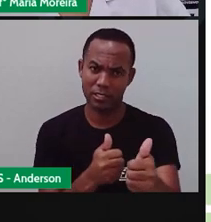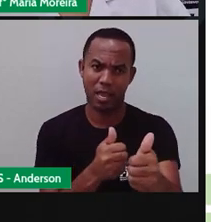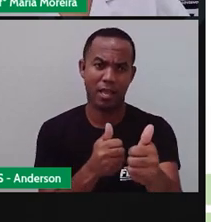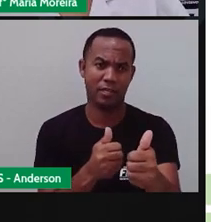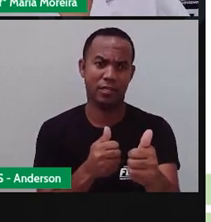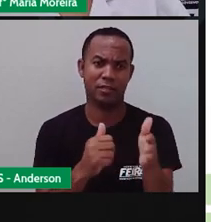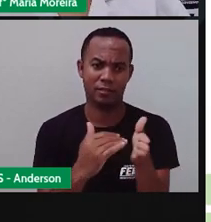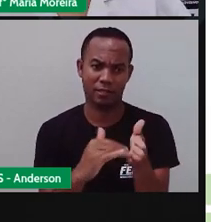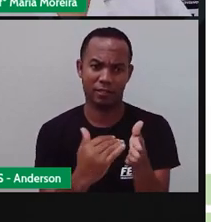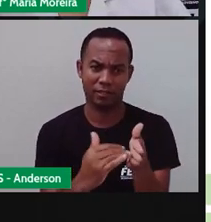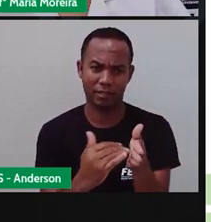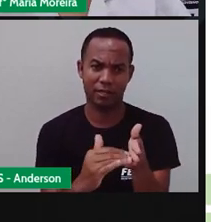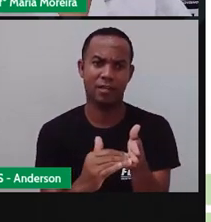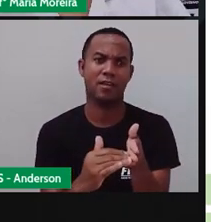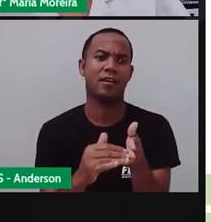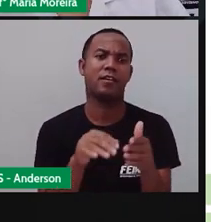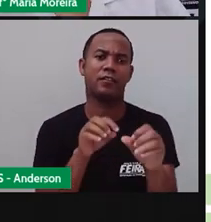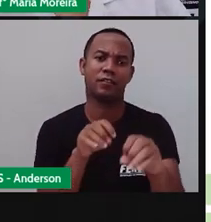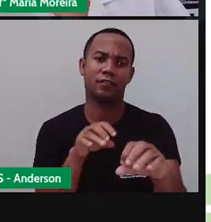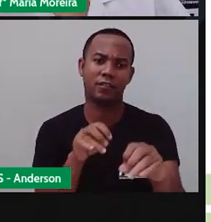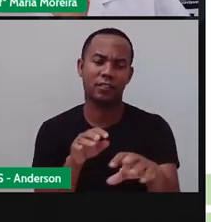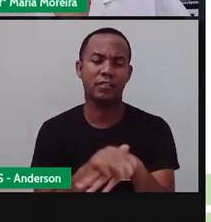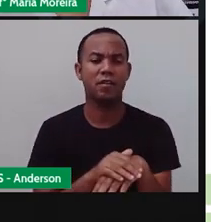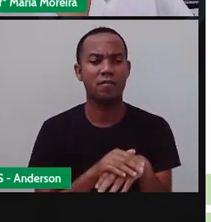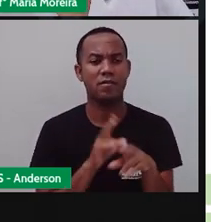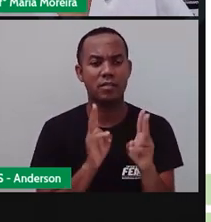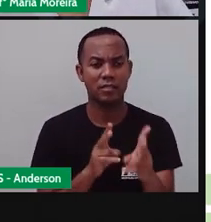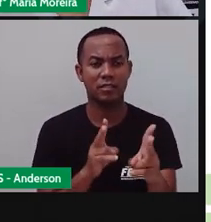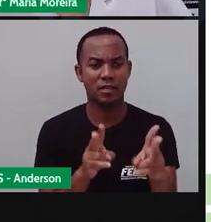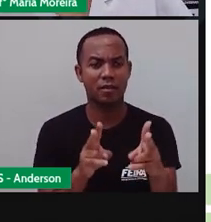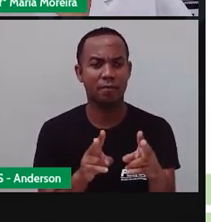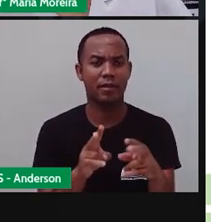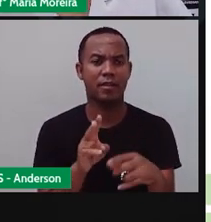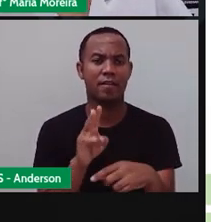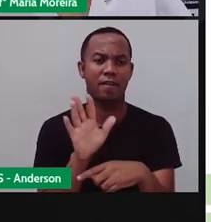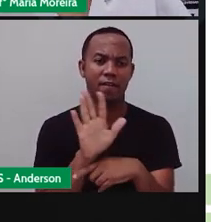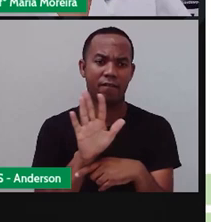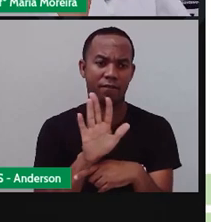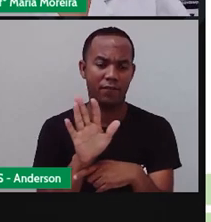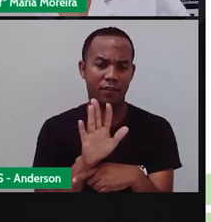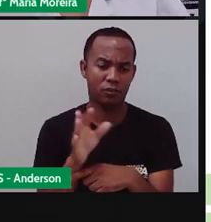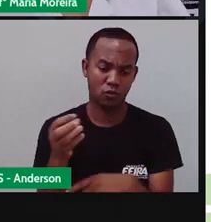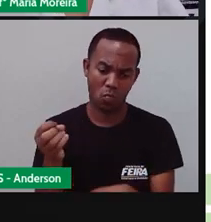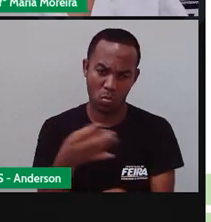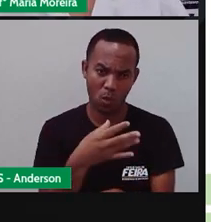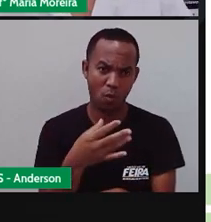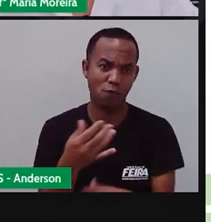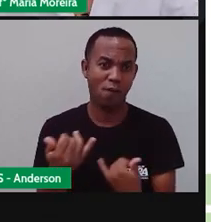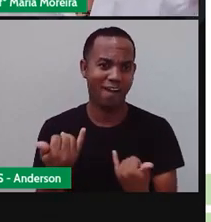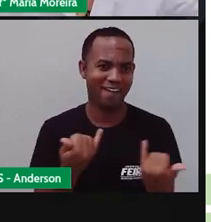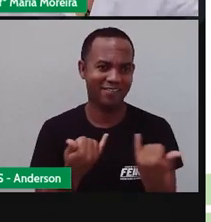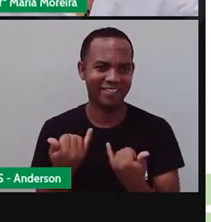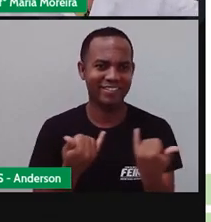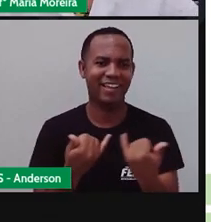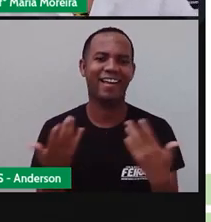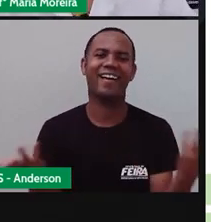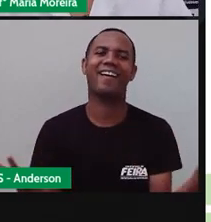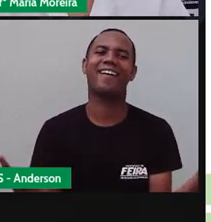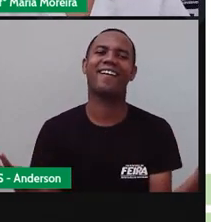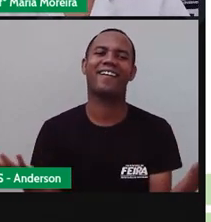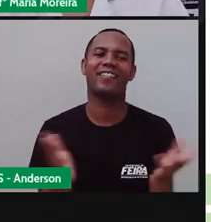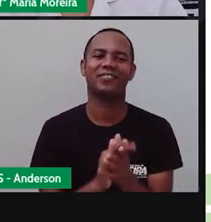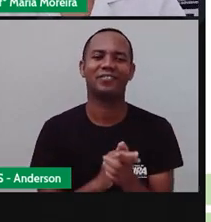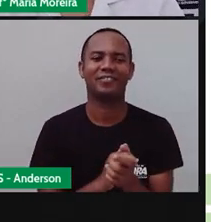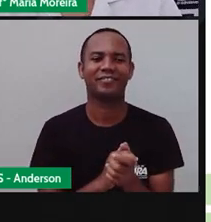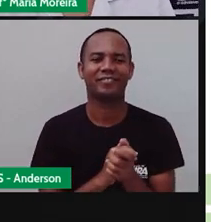isso. Coloquem o sininho para sempre que tiver um vídeo novo, vocês serem avisados. E até porque, né? Quando a gente aparece